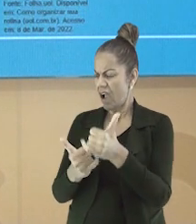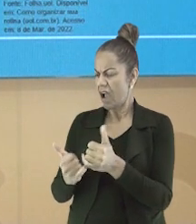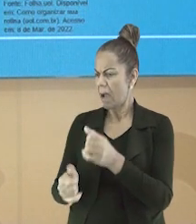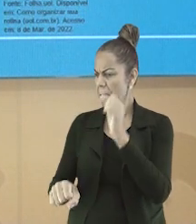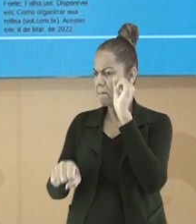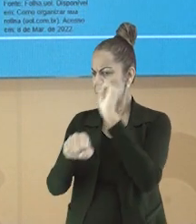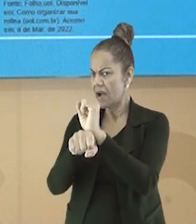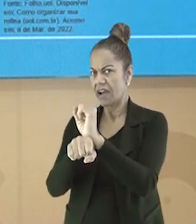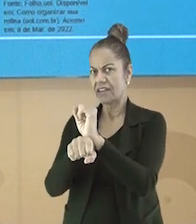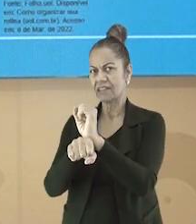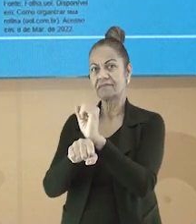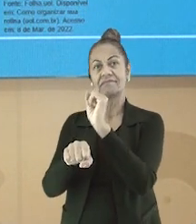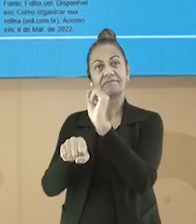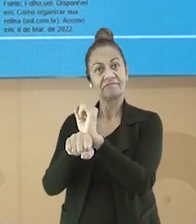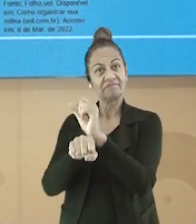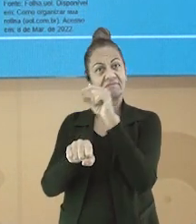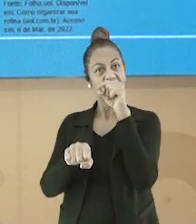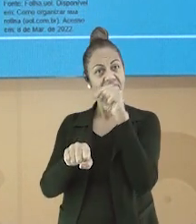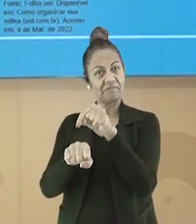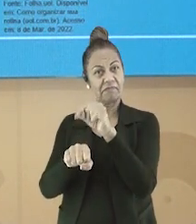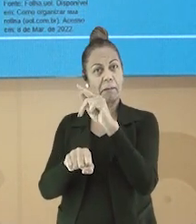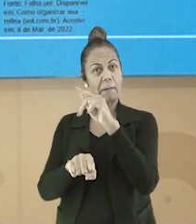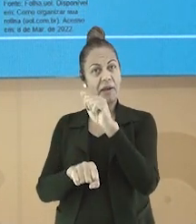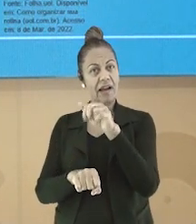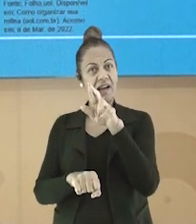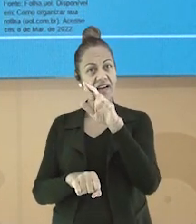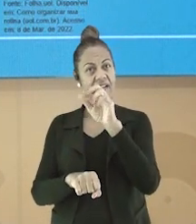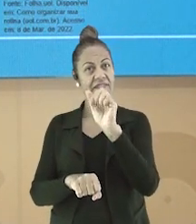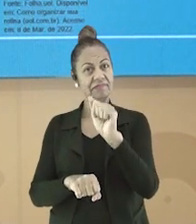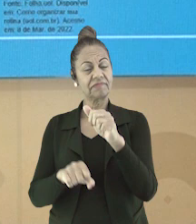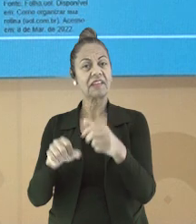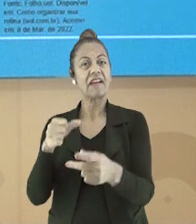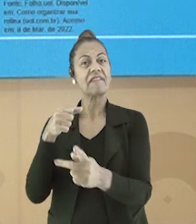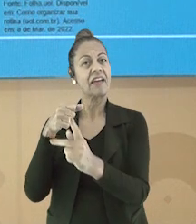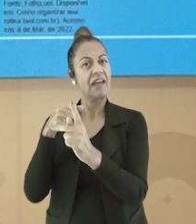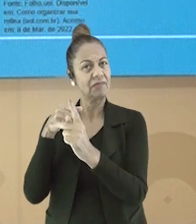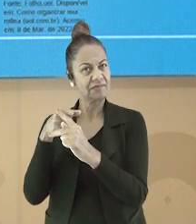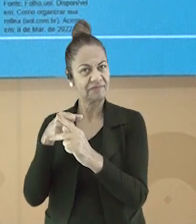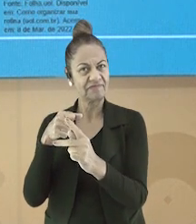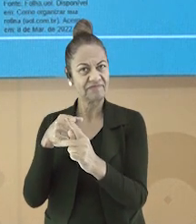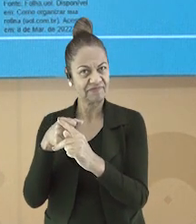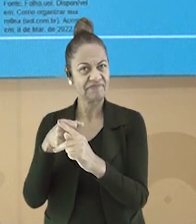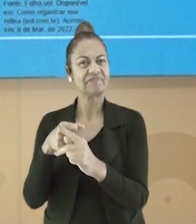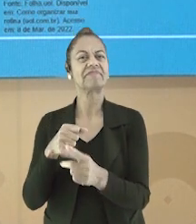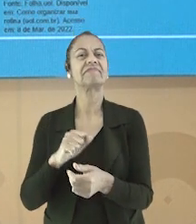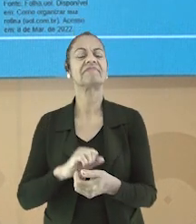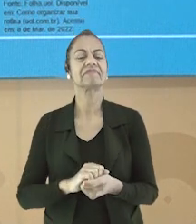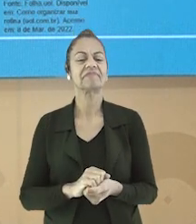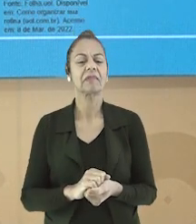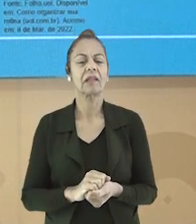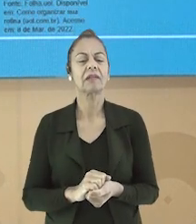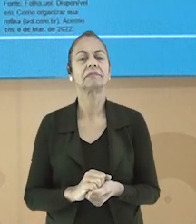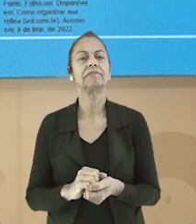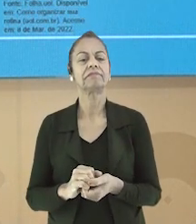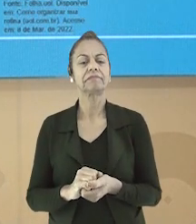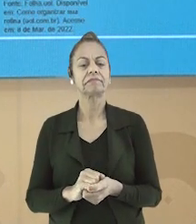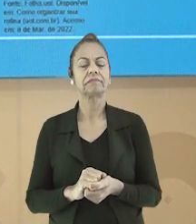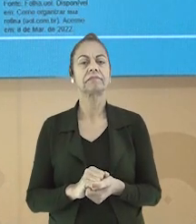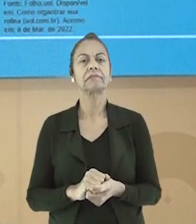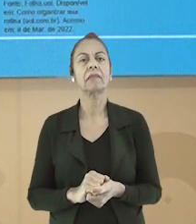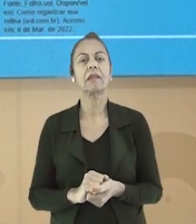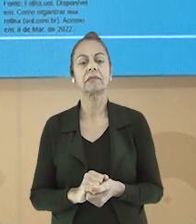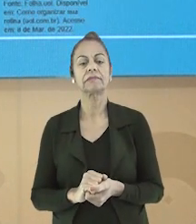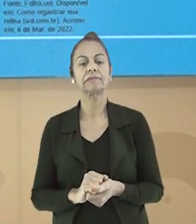Para aqui é um verbo. Depois. homem foi para casa. Para preposição.